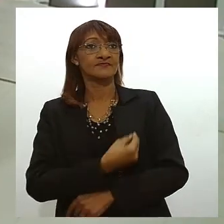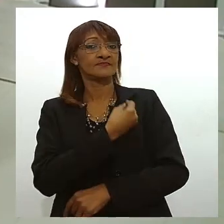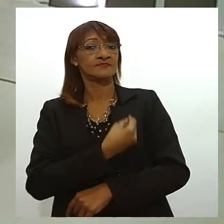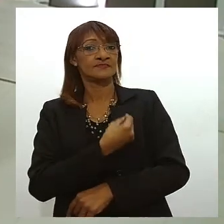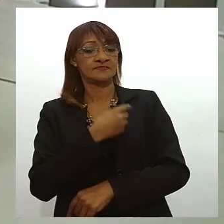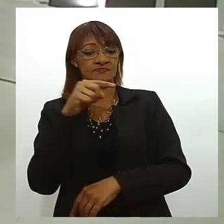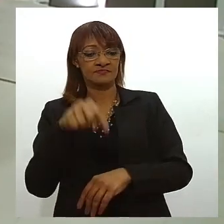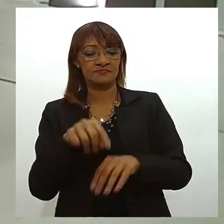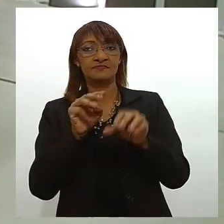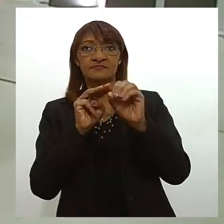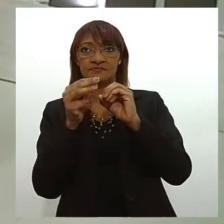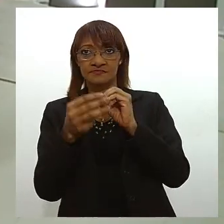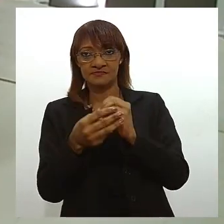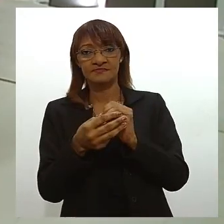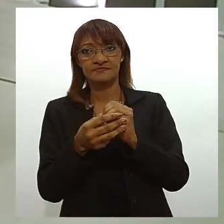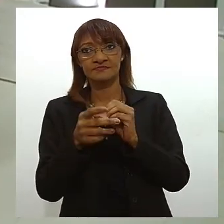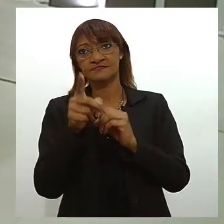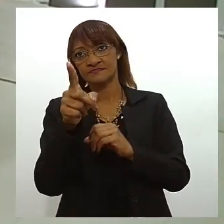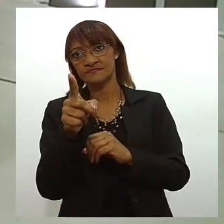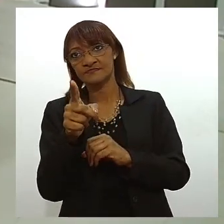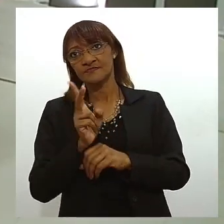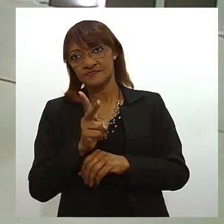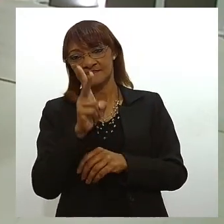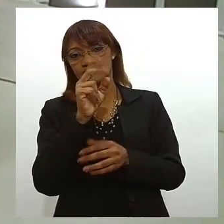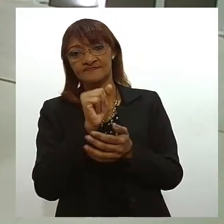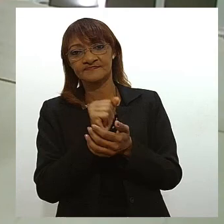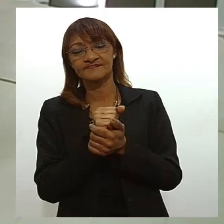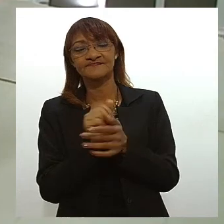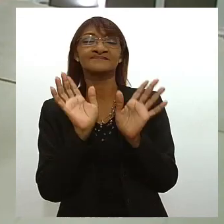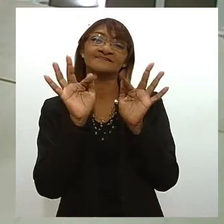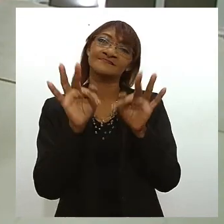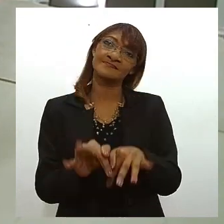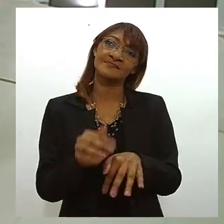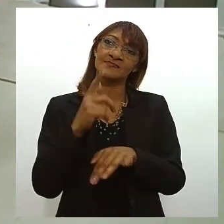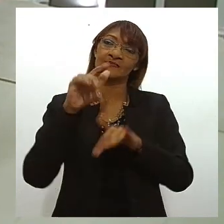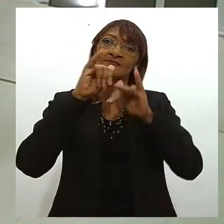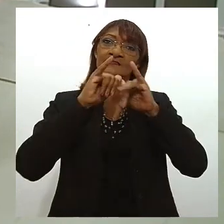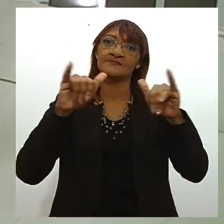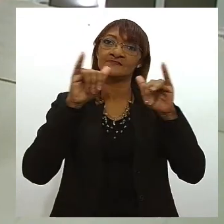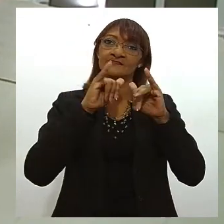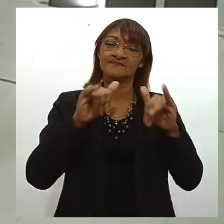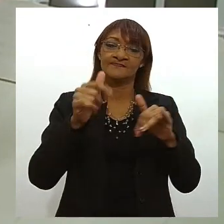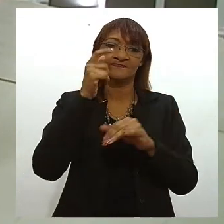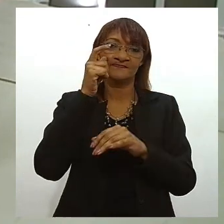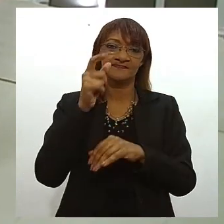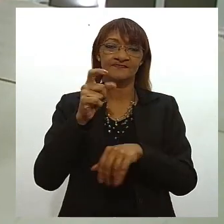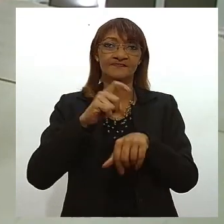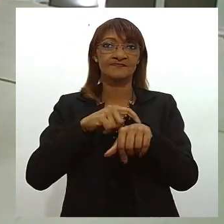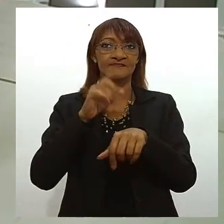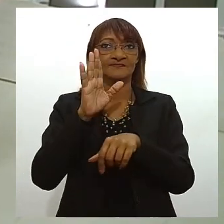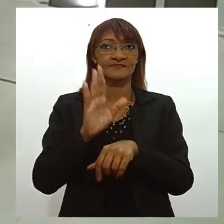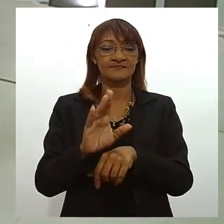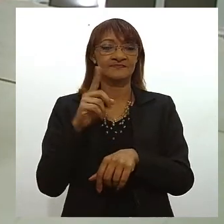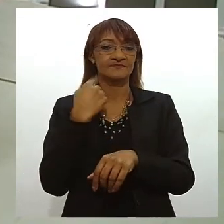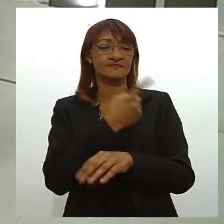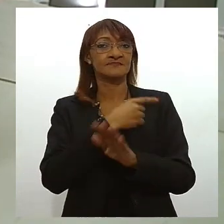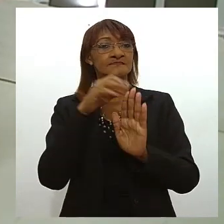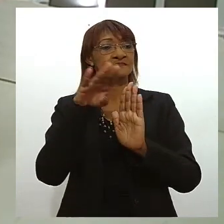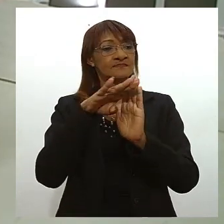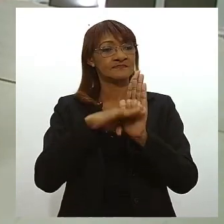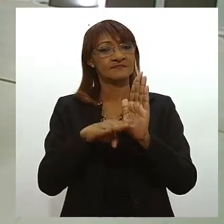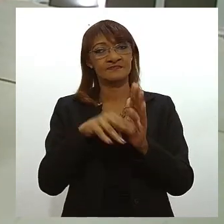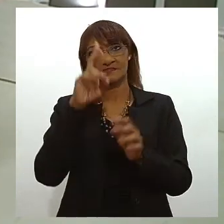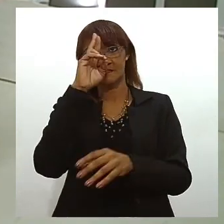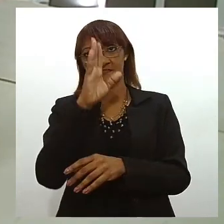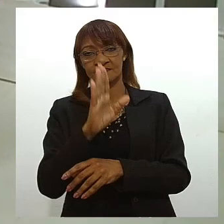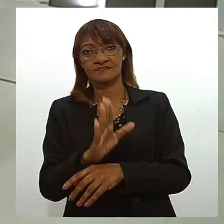aqui pela TV Alese então você não pode perder e a gente fica por aqui outras notícias você confere a qualquer momento na nossa programação e ao meio de